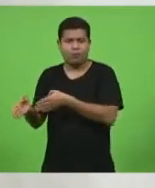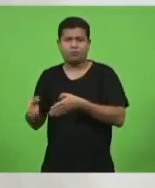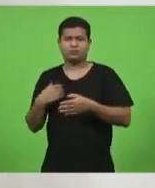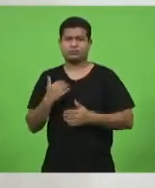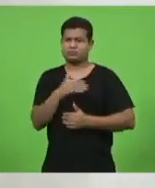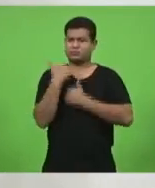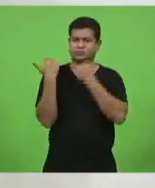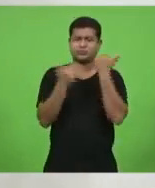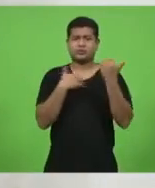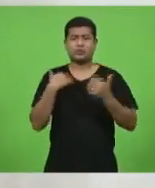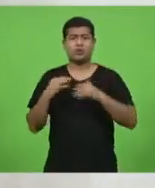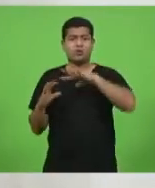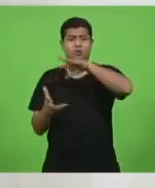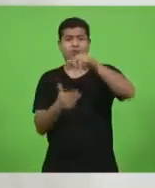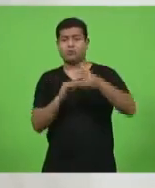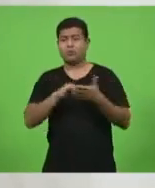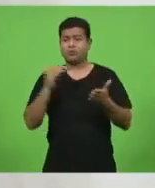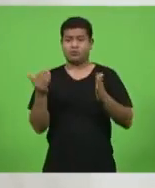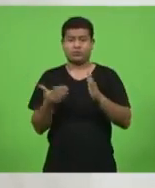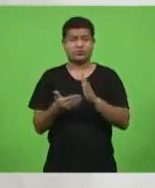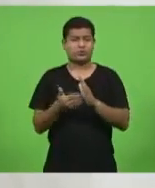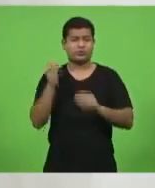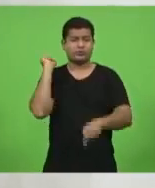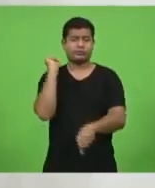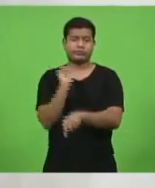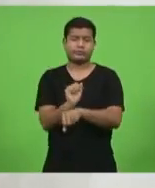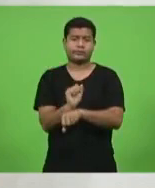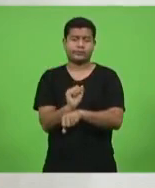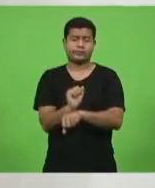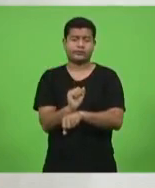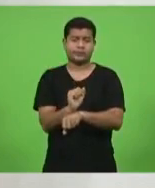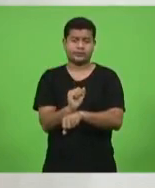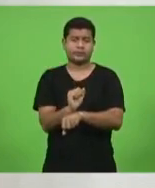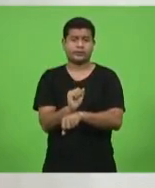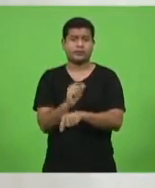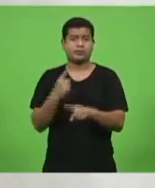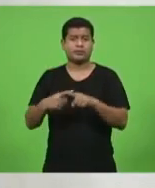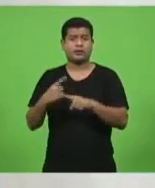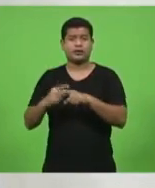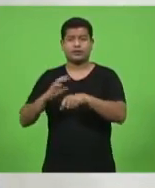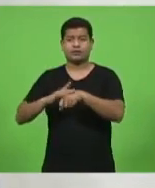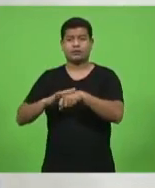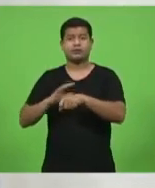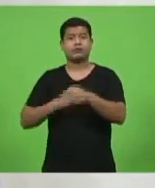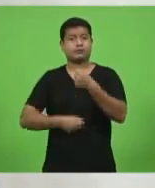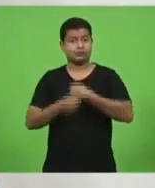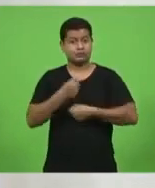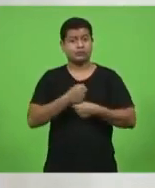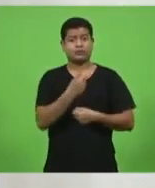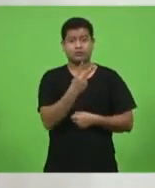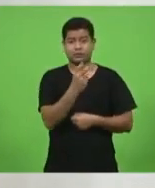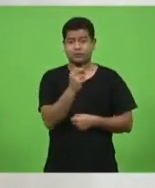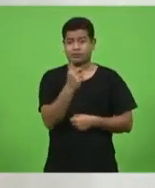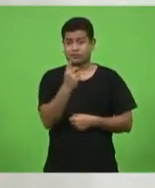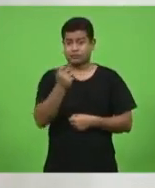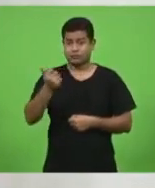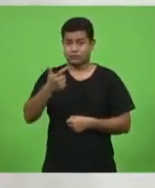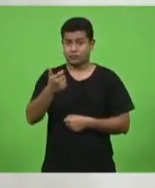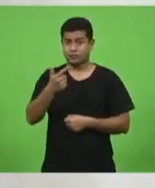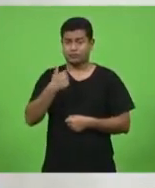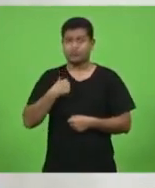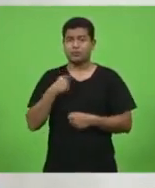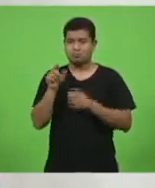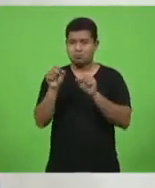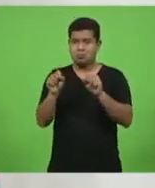vai parar por causa de uma doença. 2012, falavam. A revista superinteressante, você pode